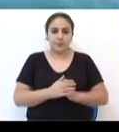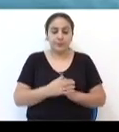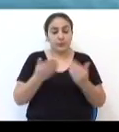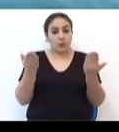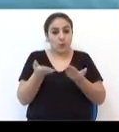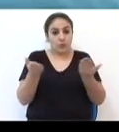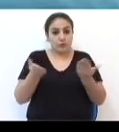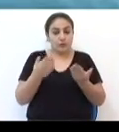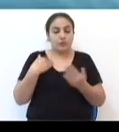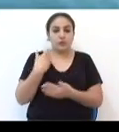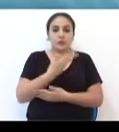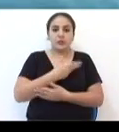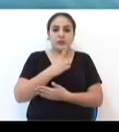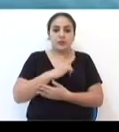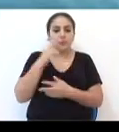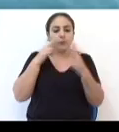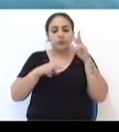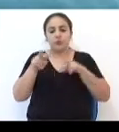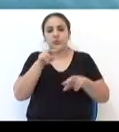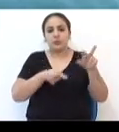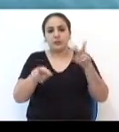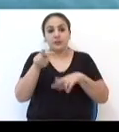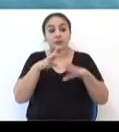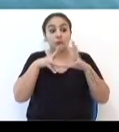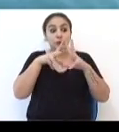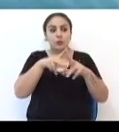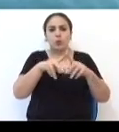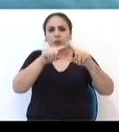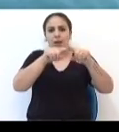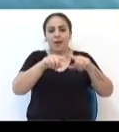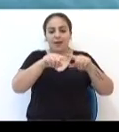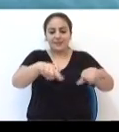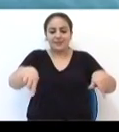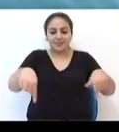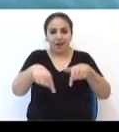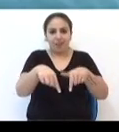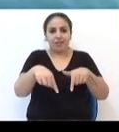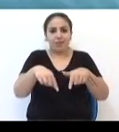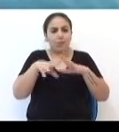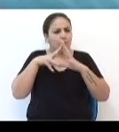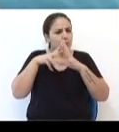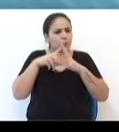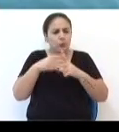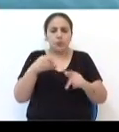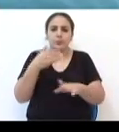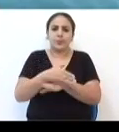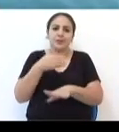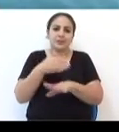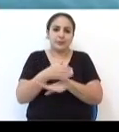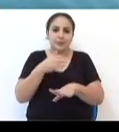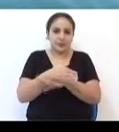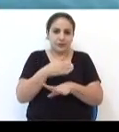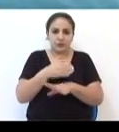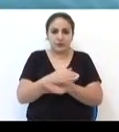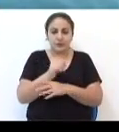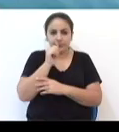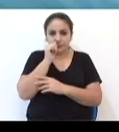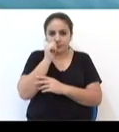Hoje, nós temos uma visualização de toda a sala por parte de todos os integrantes